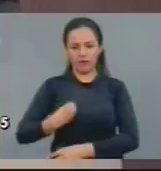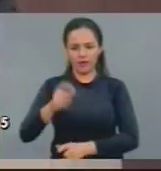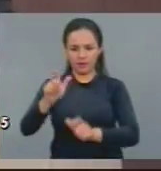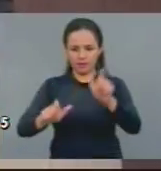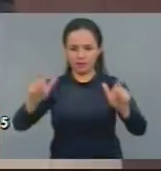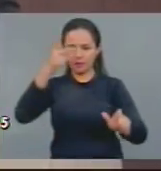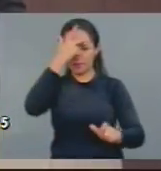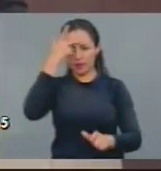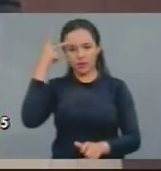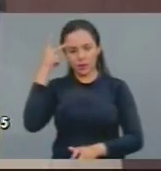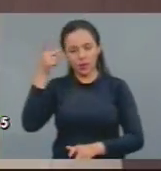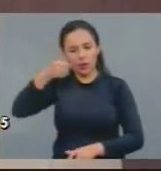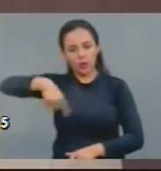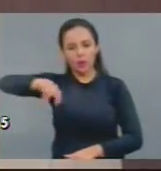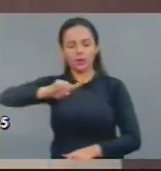uso dessa água. Muito obrigado. Obrigado. Obrigado. Obrigado.